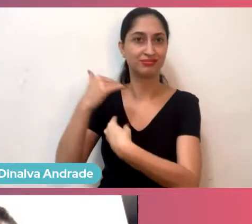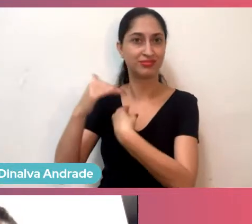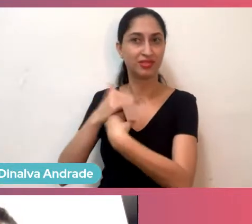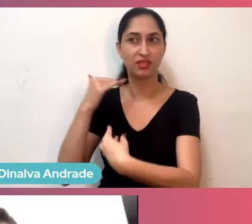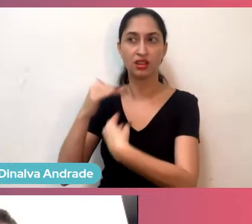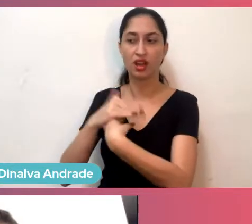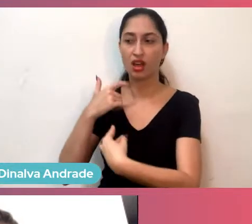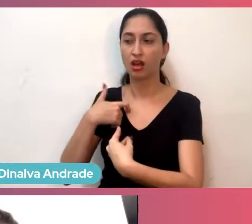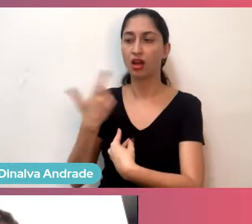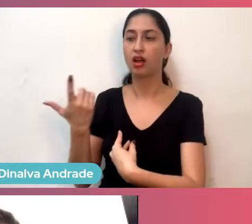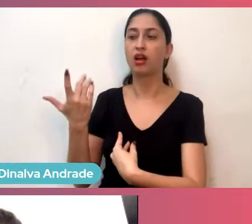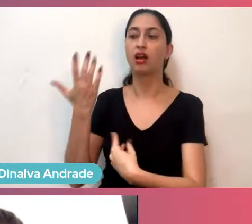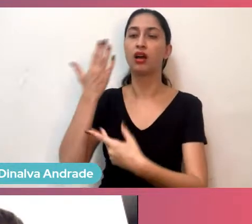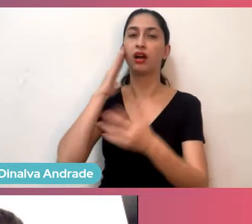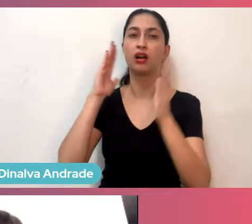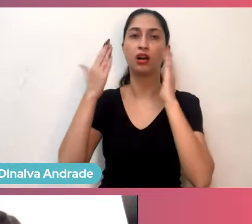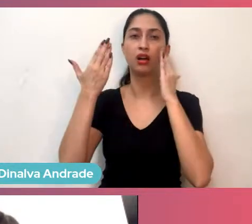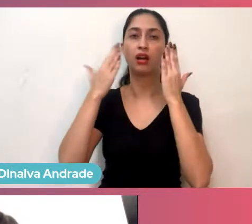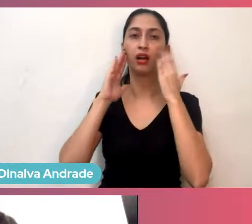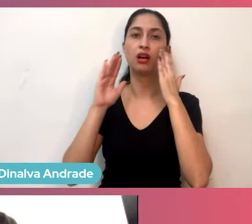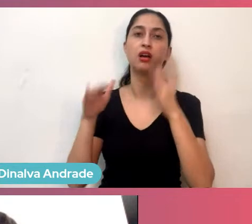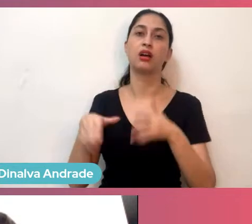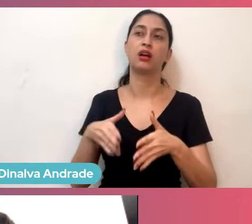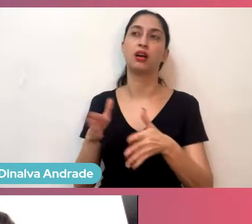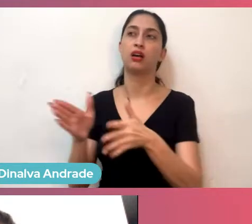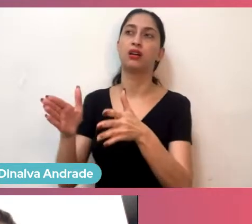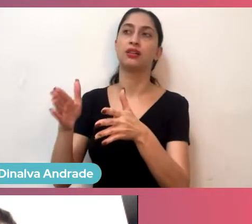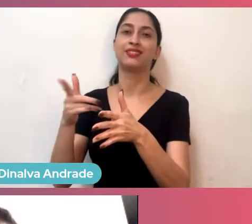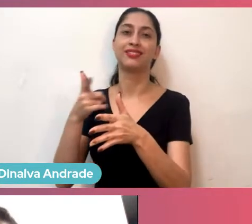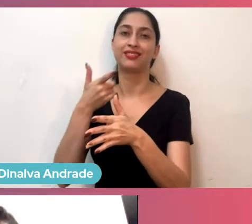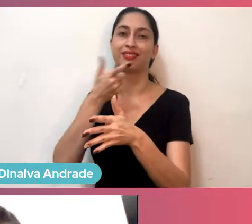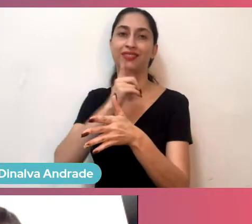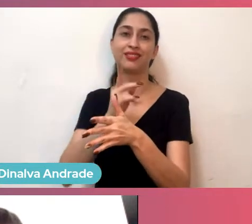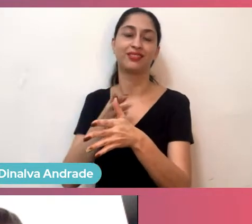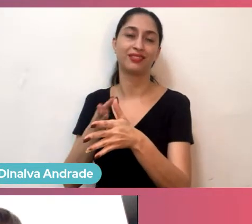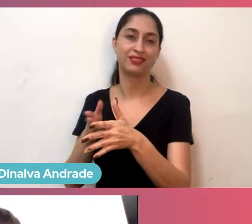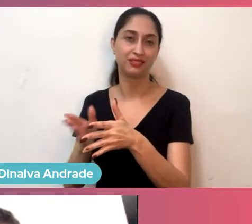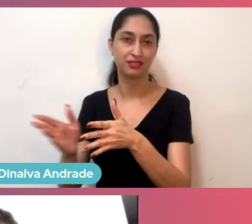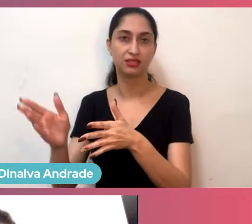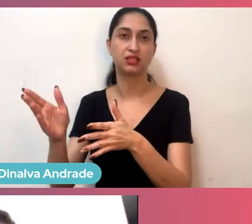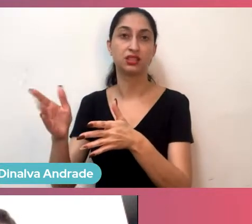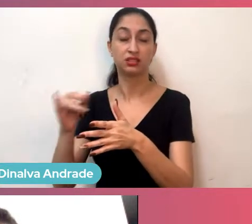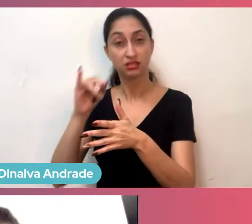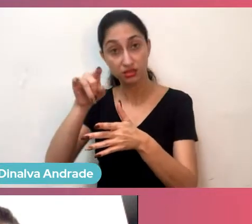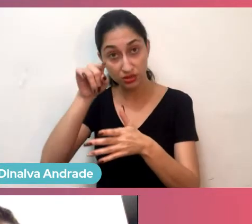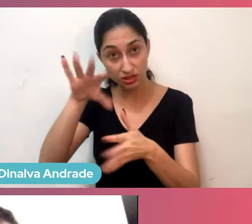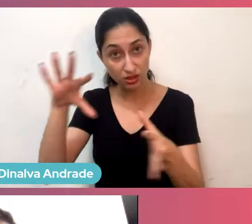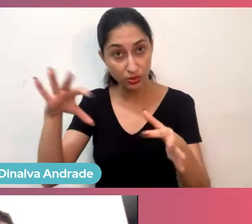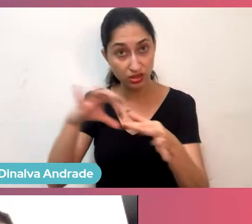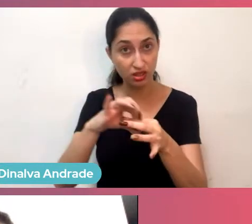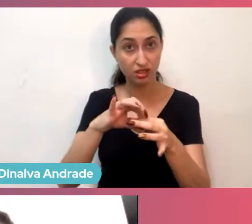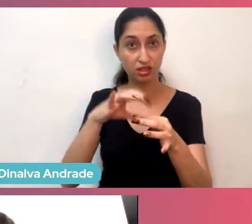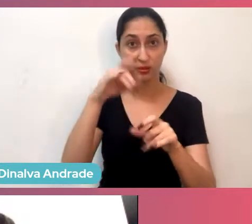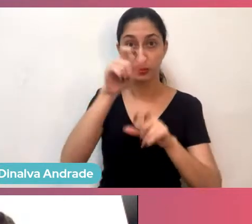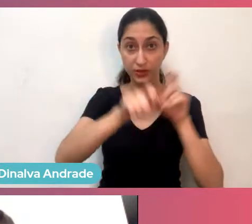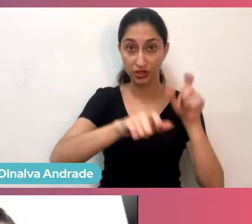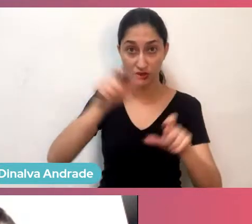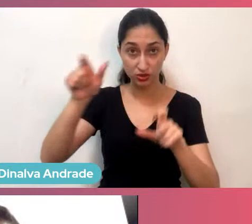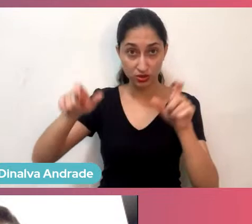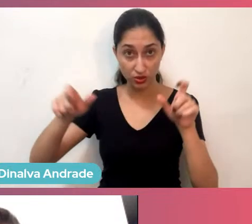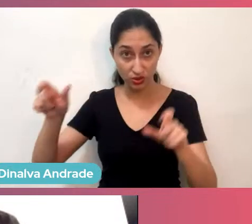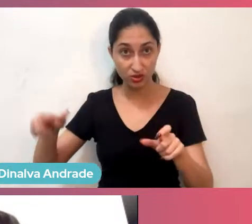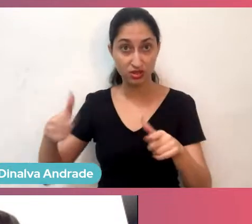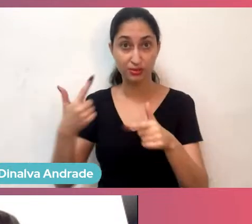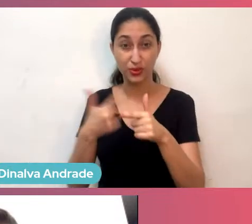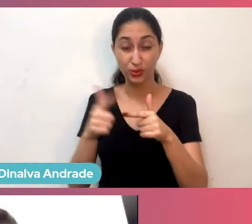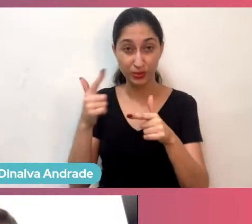Então, essa associação, você está em rede com pessoas que vivenciam os mesmos problemas que